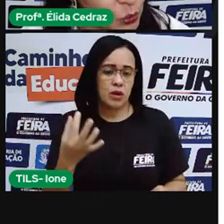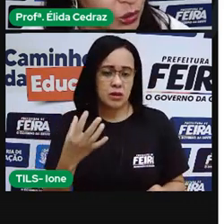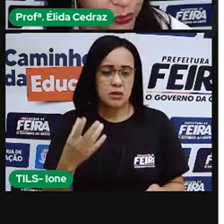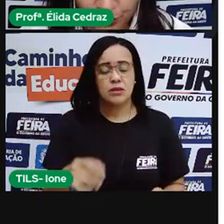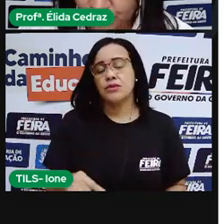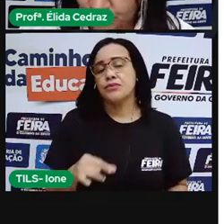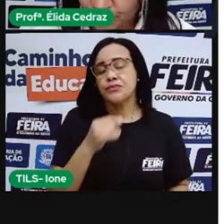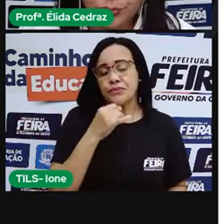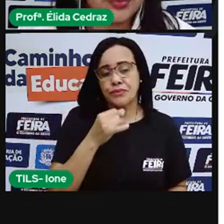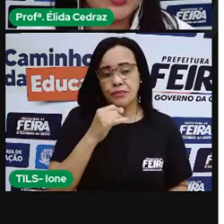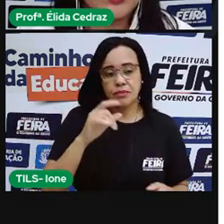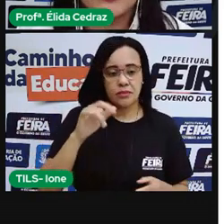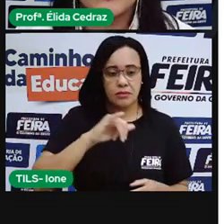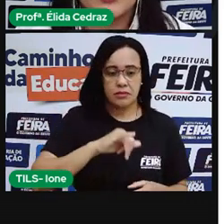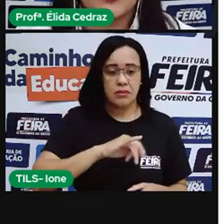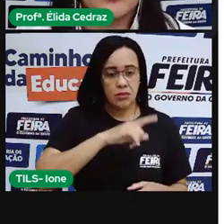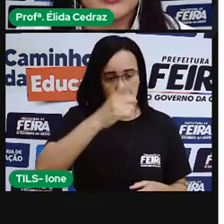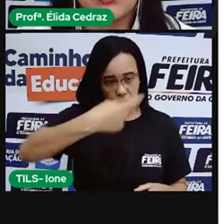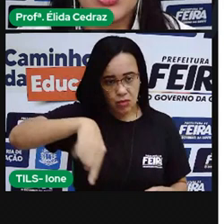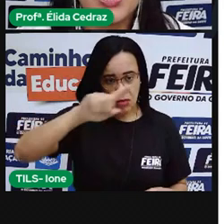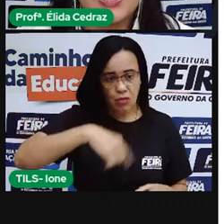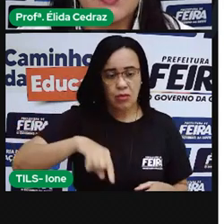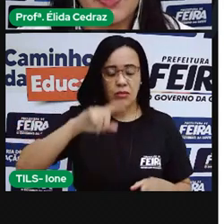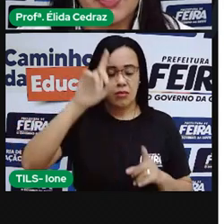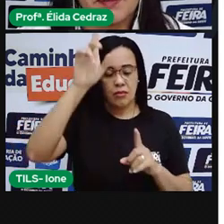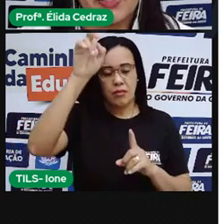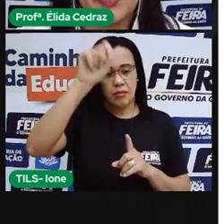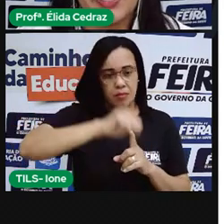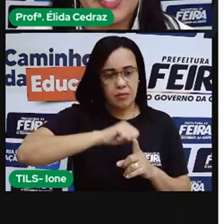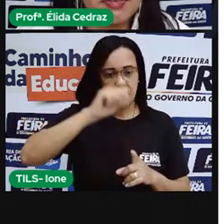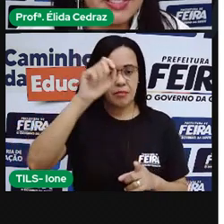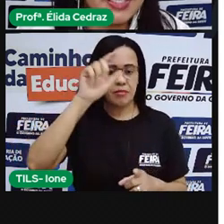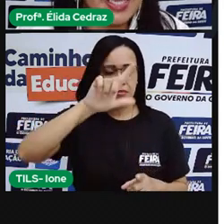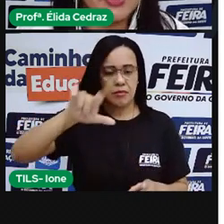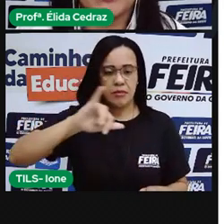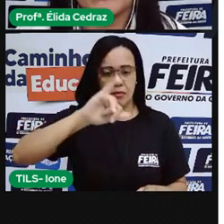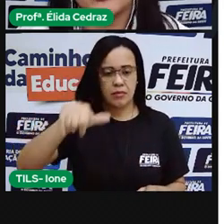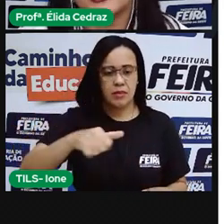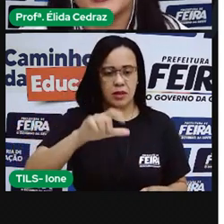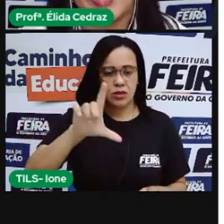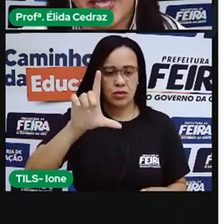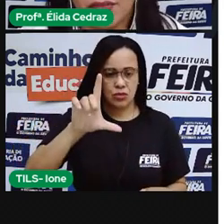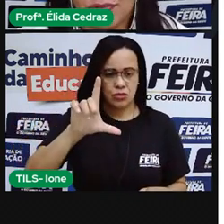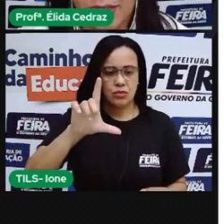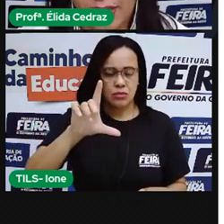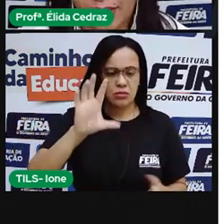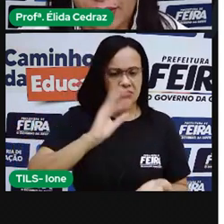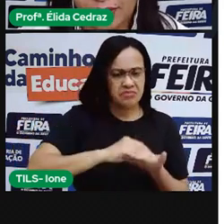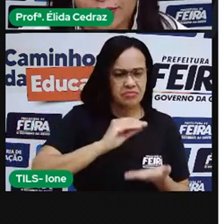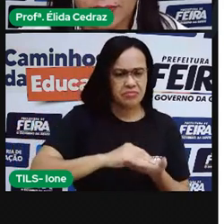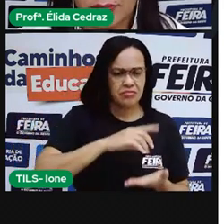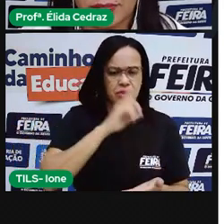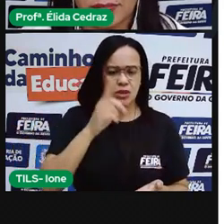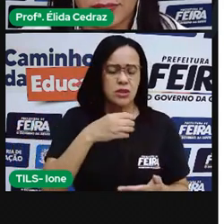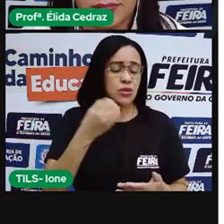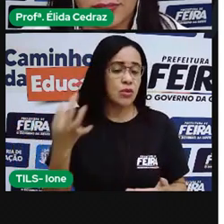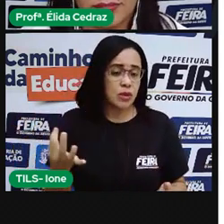mês de julho. Quantos dias faltam para o aniversário de Rafaela?